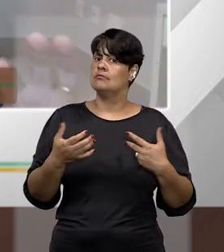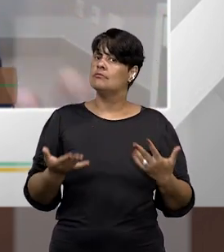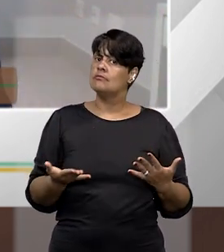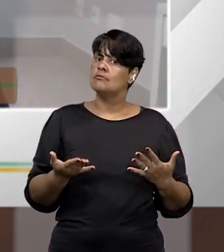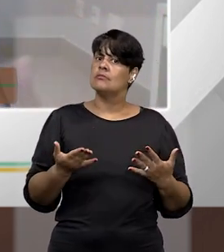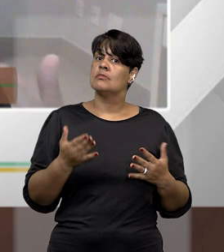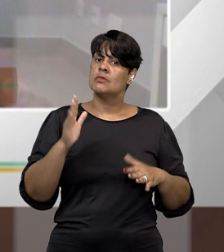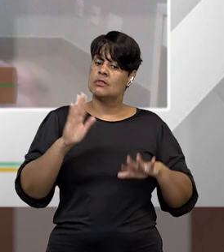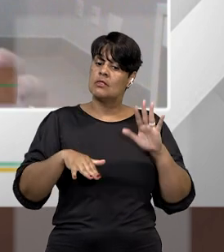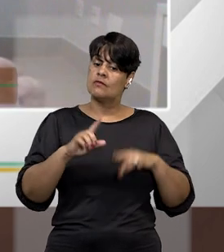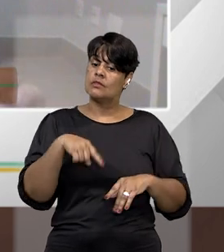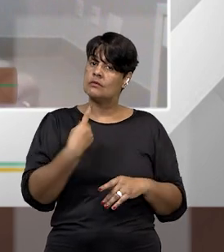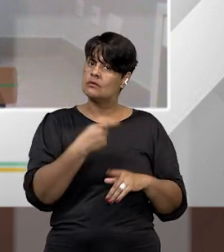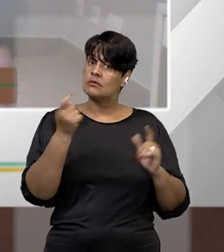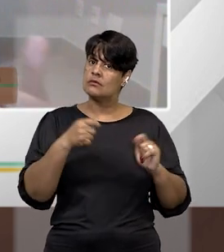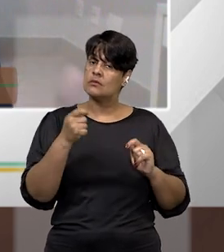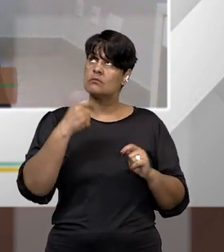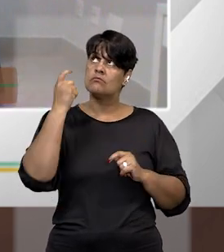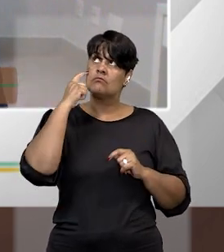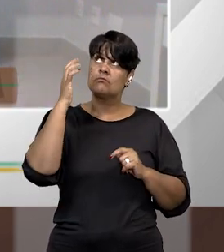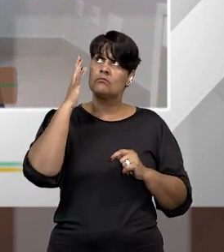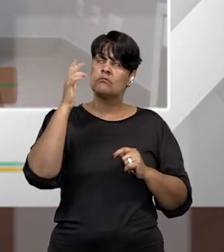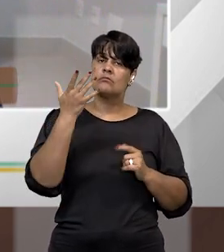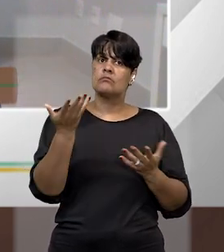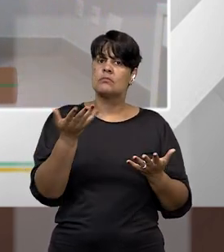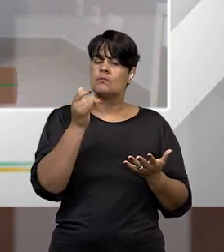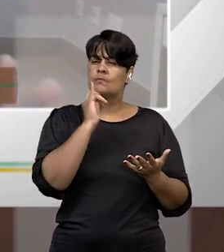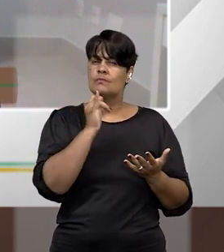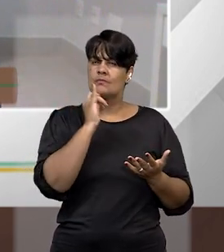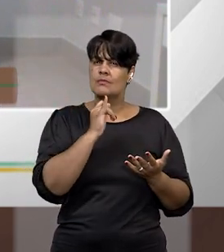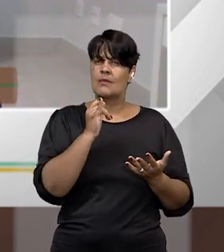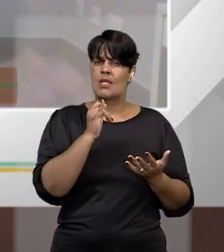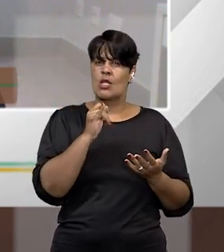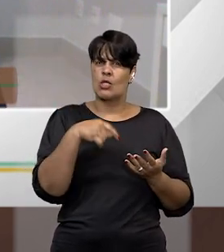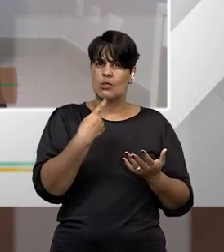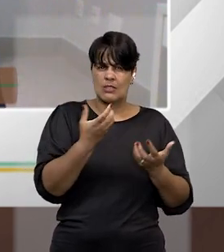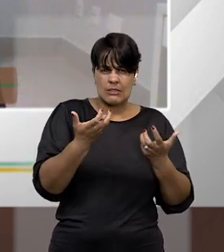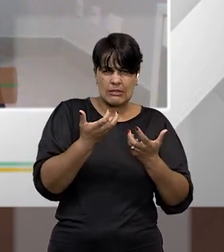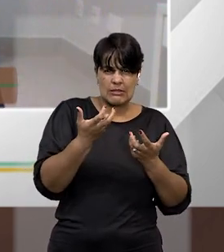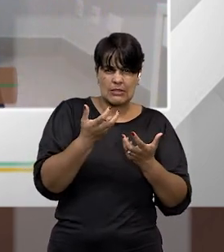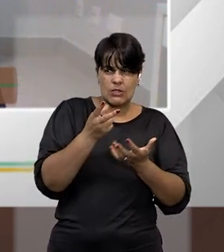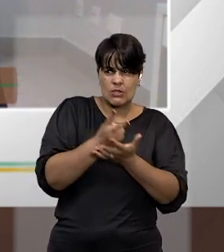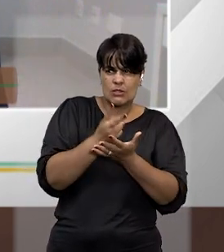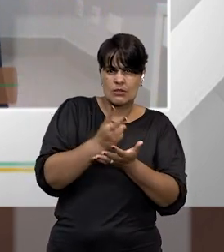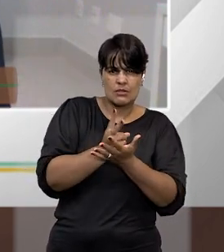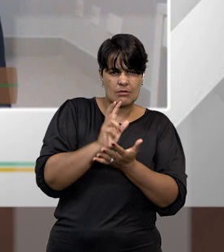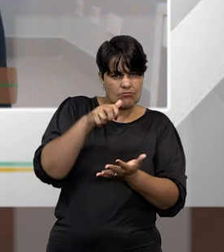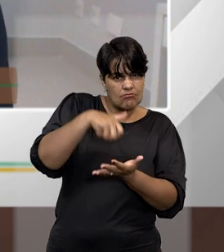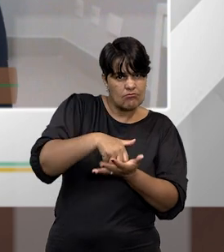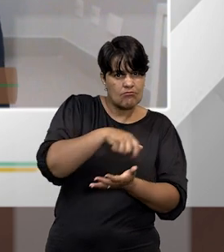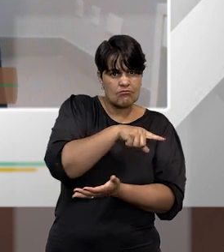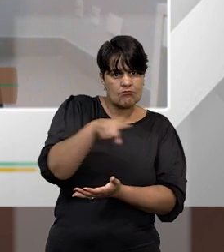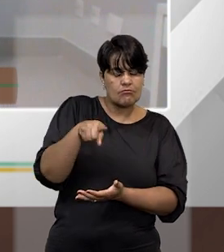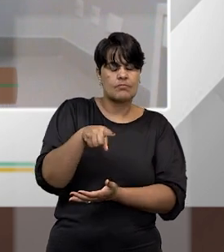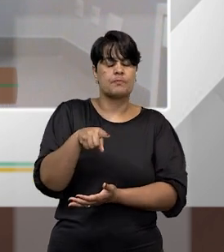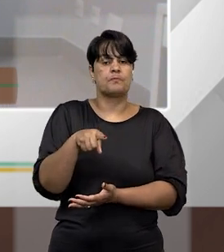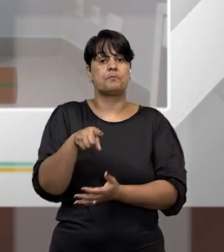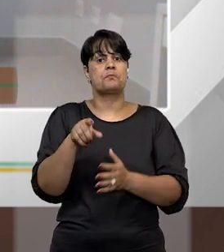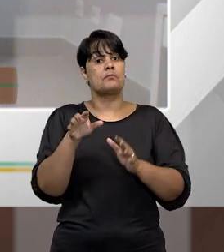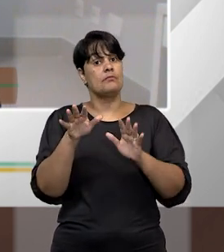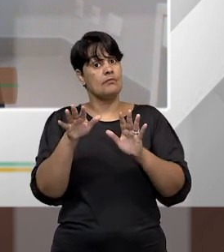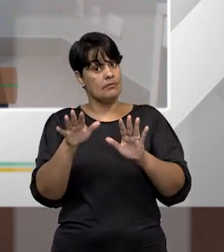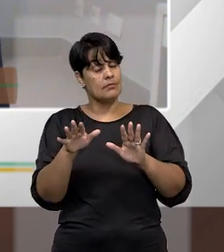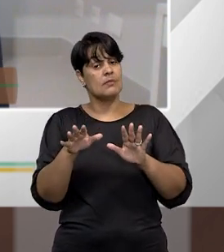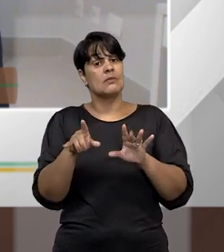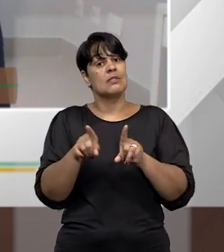restauração ou de preservação desse tipo penal e entendê-lo como sendo constitucional, mas também pode ser interpretada